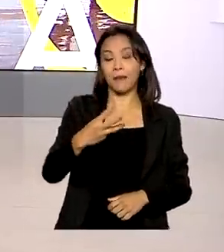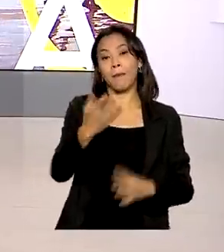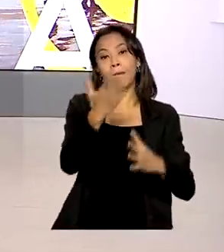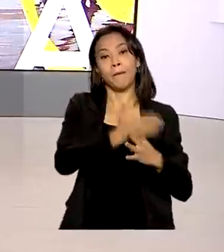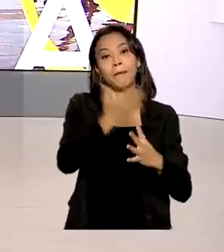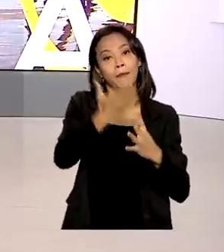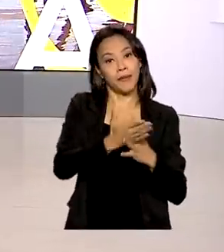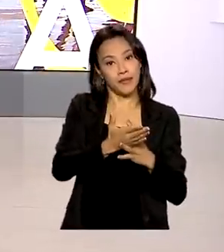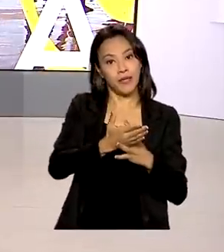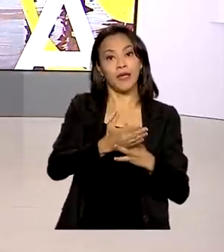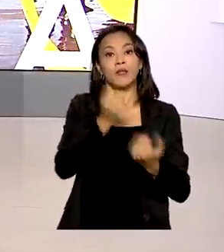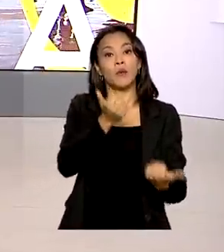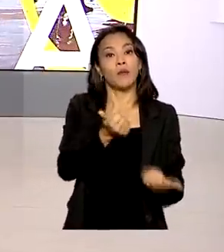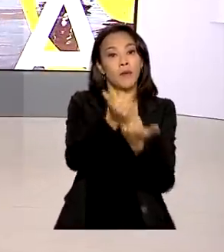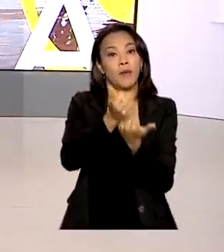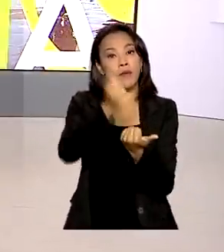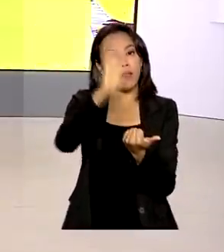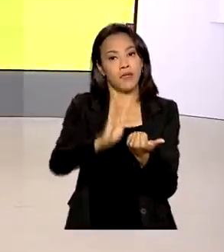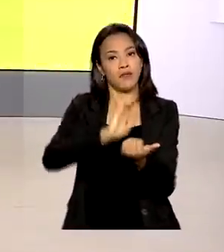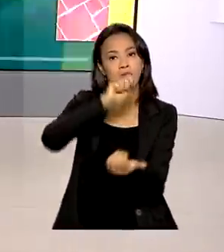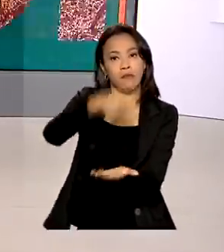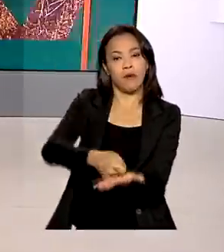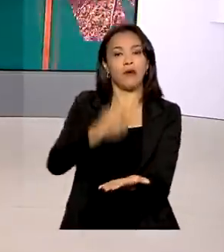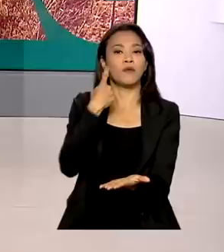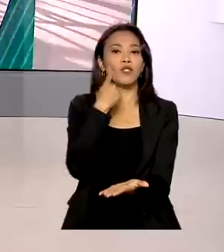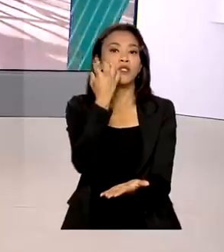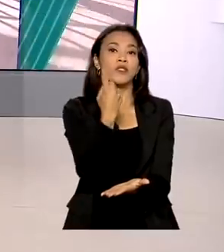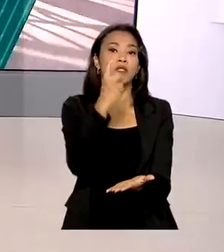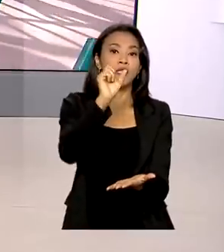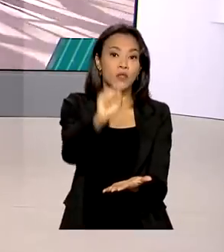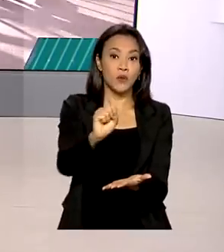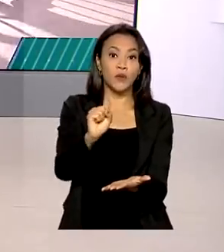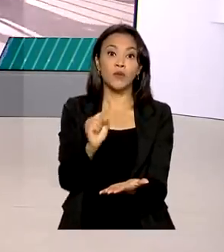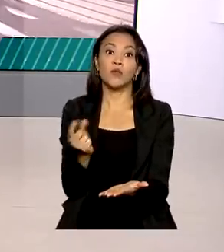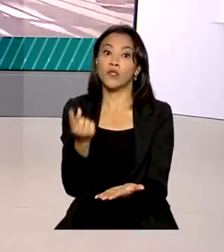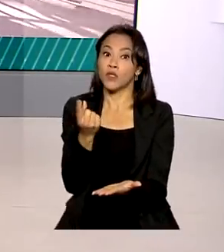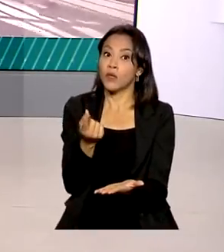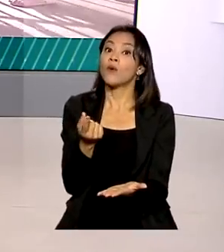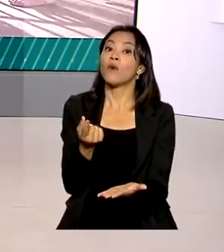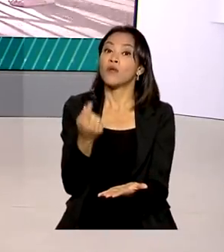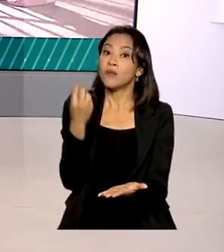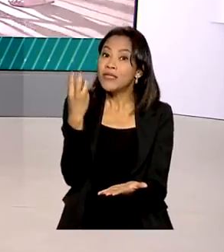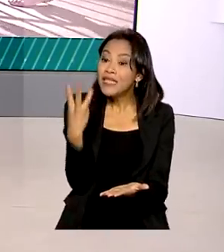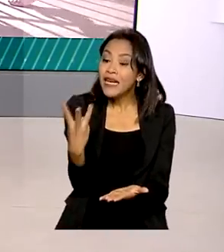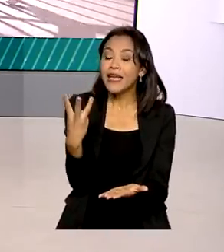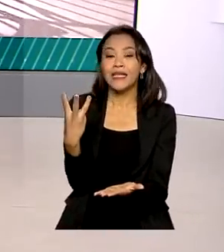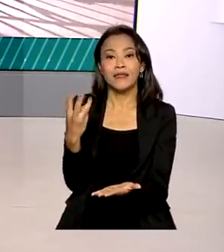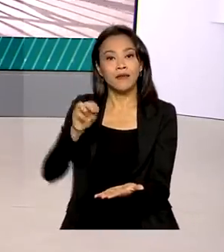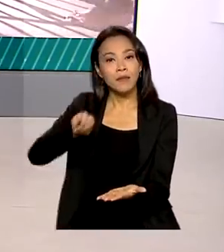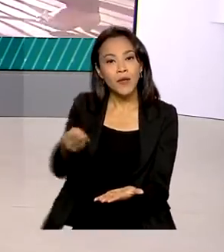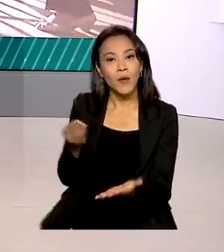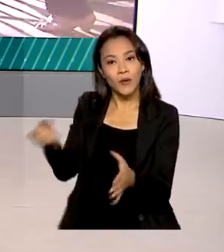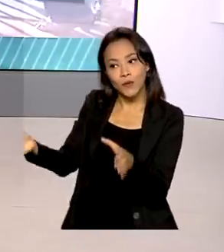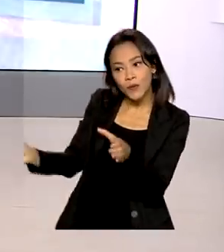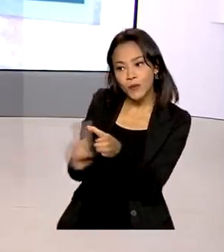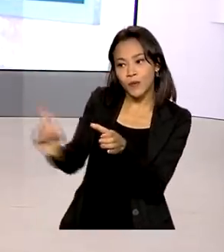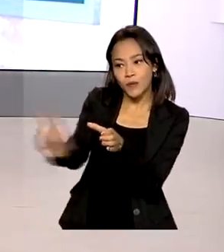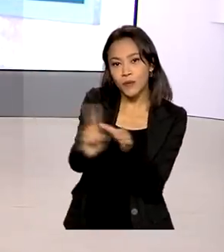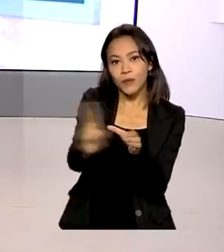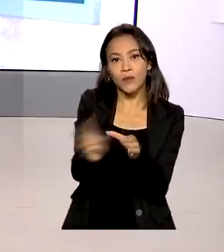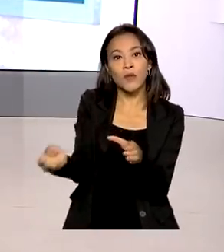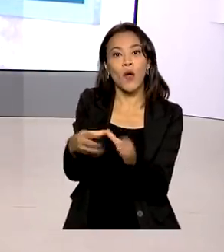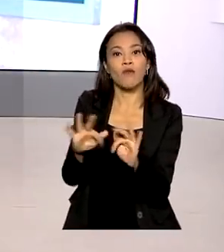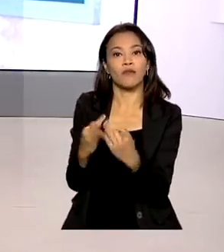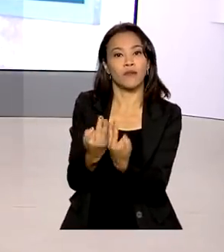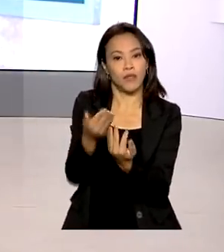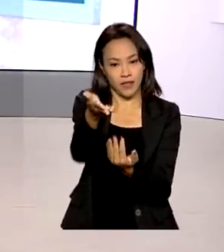Brasil começa a ser paga no dia 18 e vai incluir quase 3 milhões de novas famílias. A repórter Márcia Fernandes